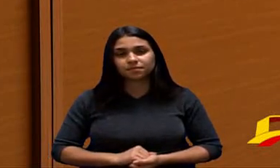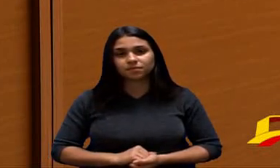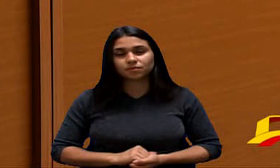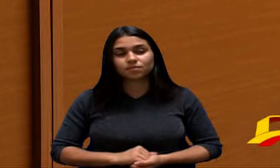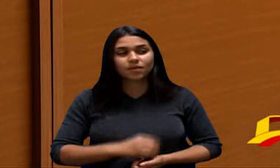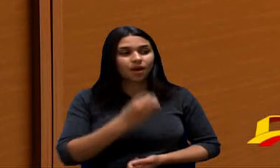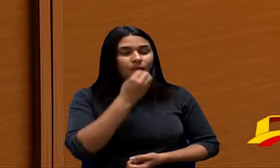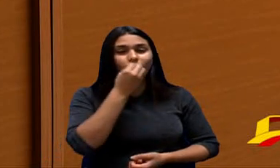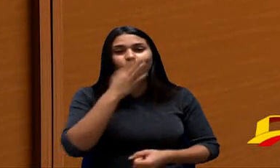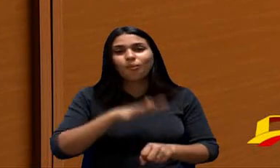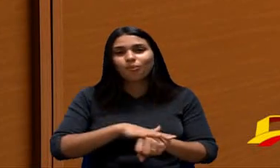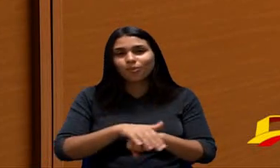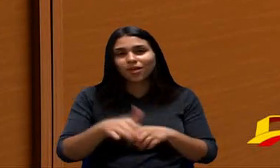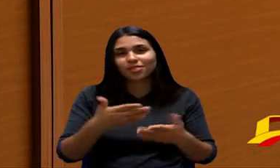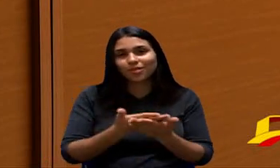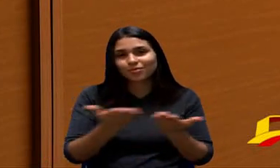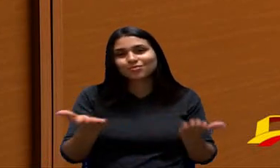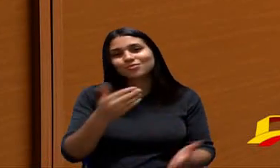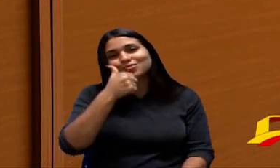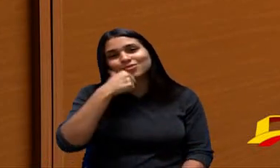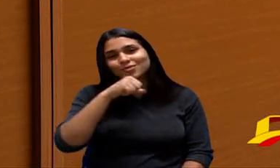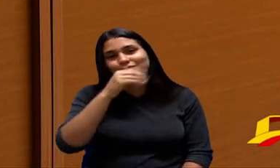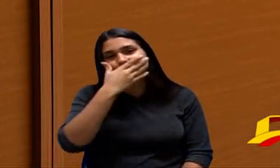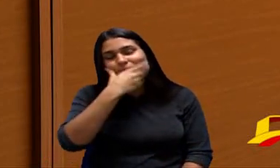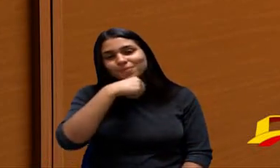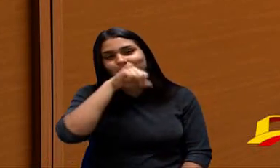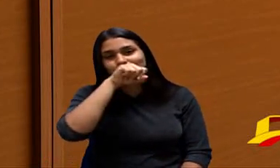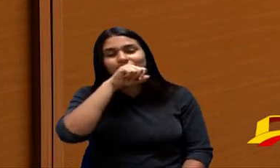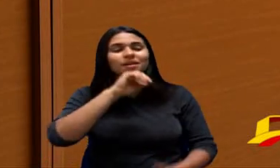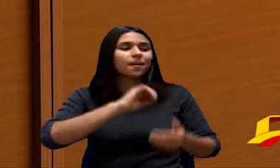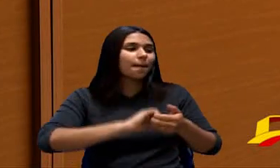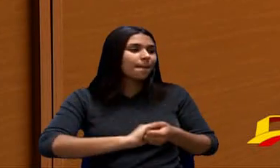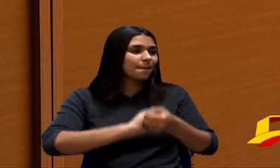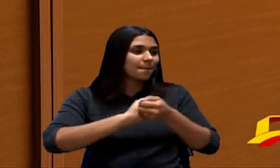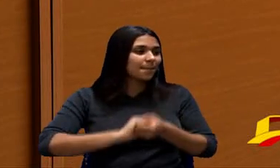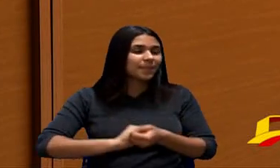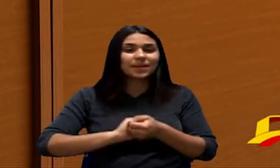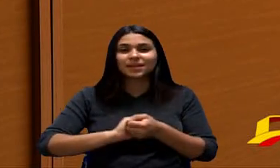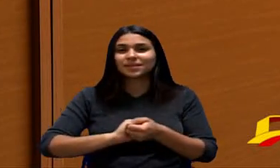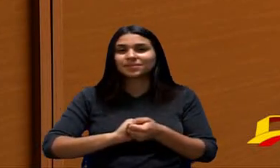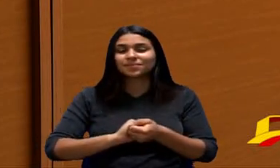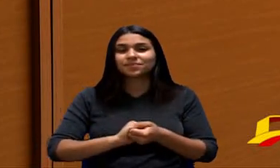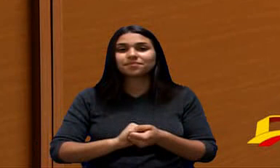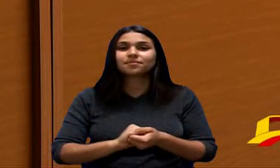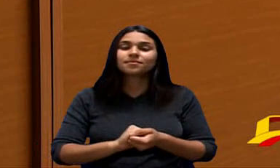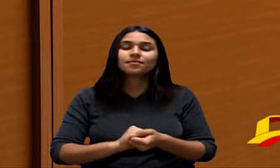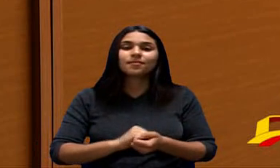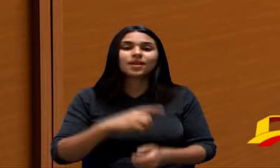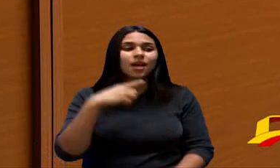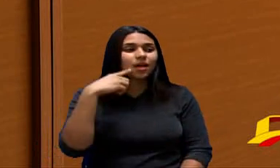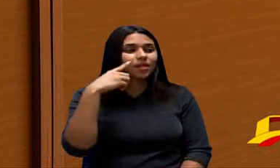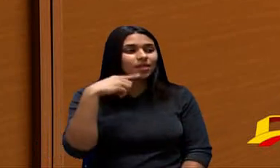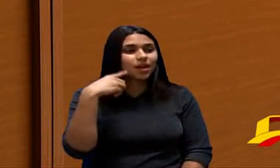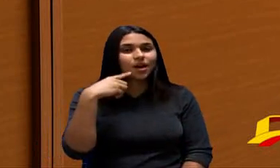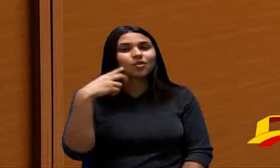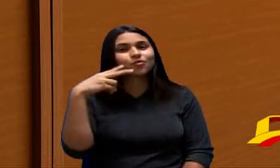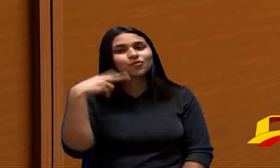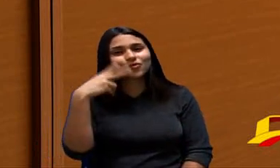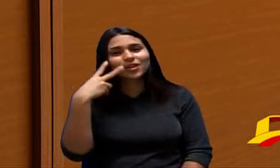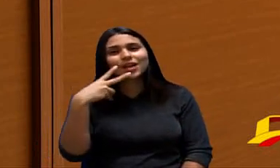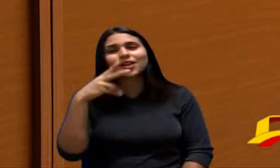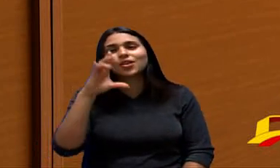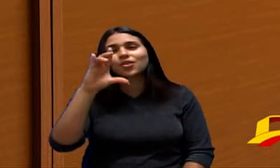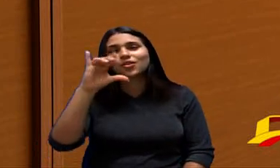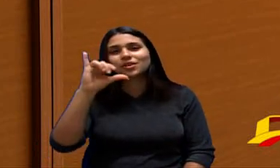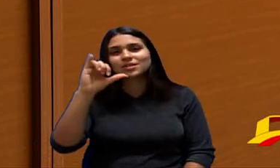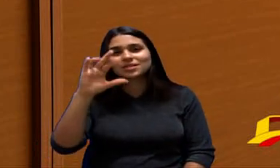Boa noite A Todas E A Todos Já De Cumprimentar E Já Não Cumprimento Agradecer Ao Deputado Ao Vereador Cícero